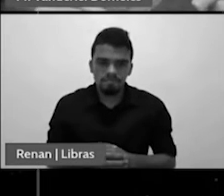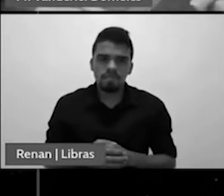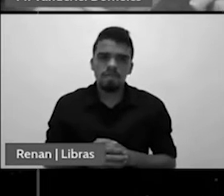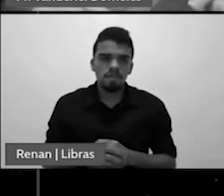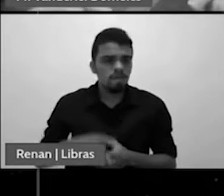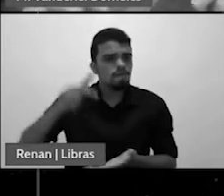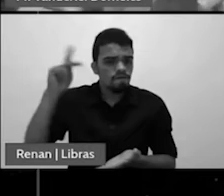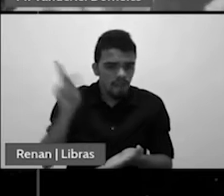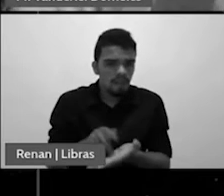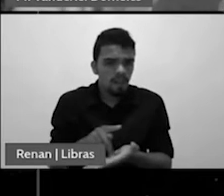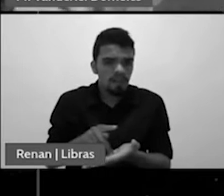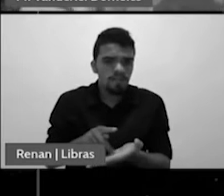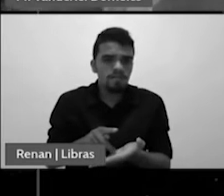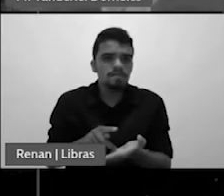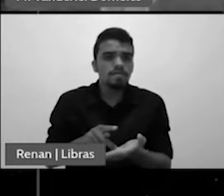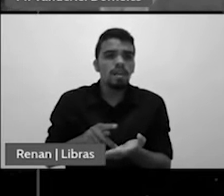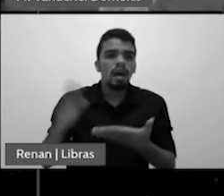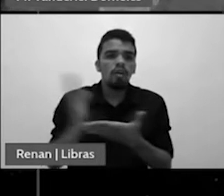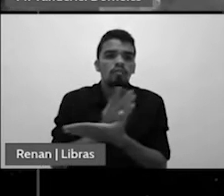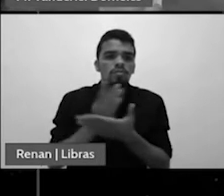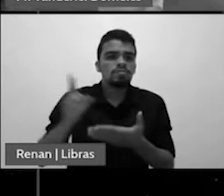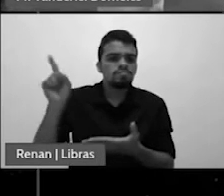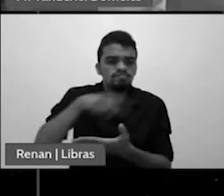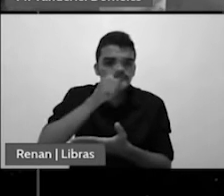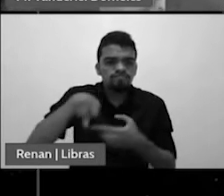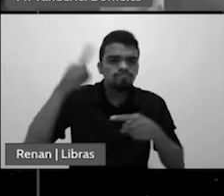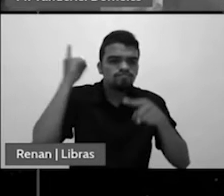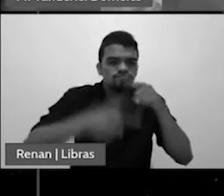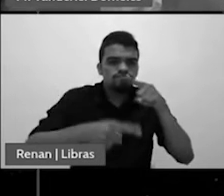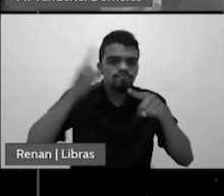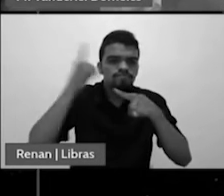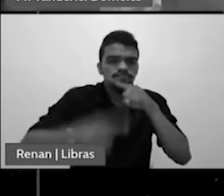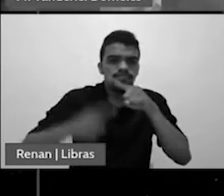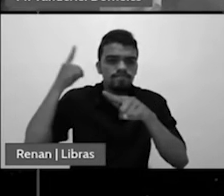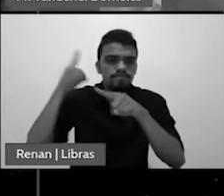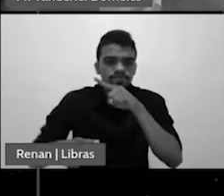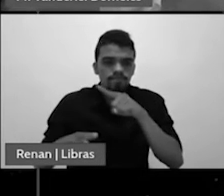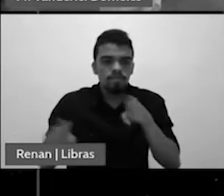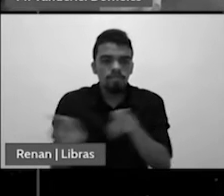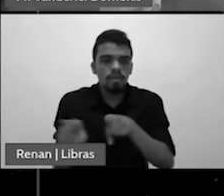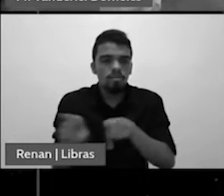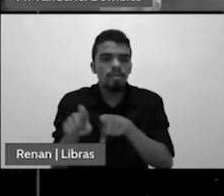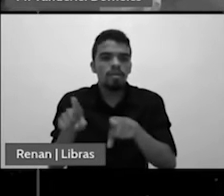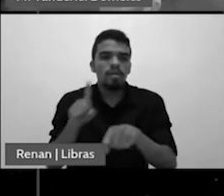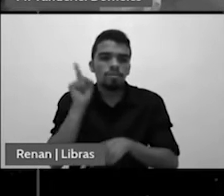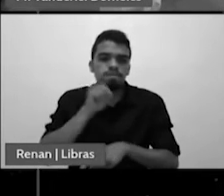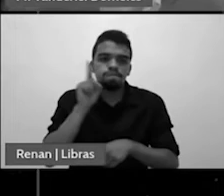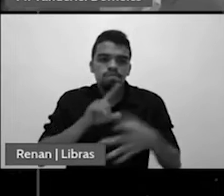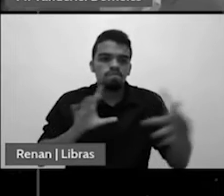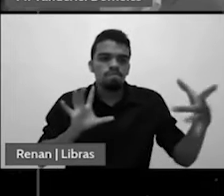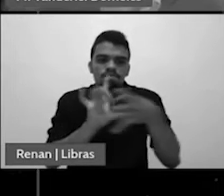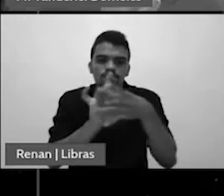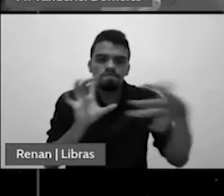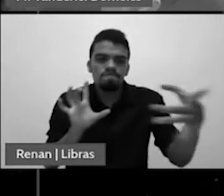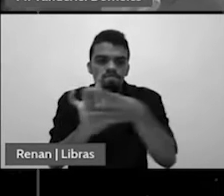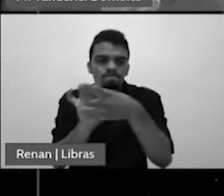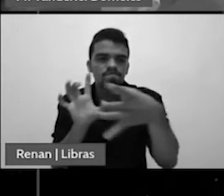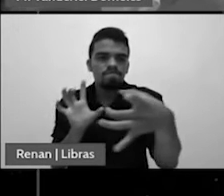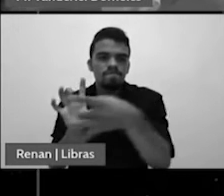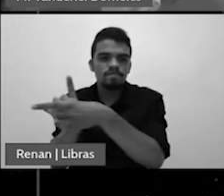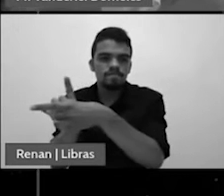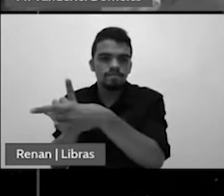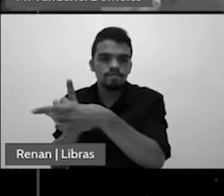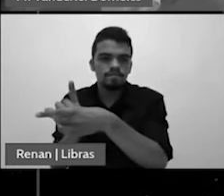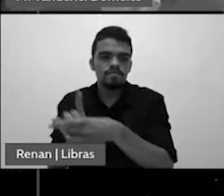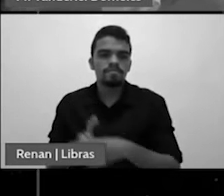sanções e de alianças da parte dos americanos com o restante do mundo e então ele diz o decreto impondo a